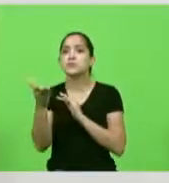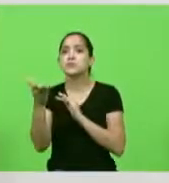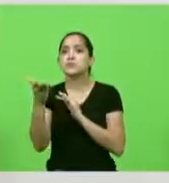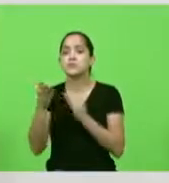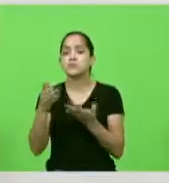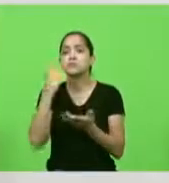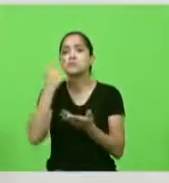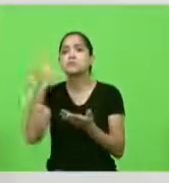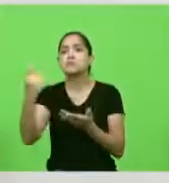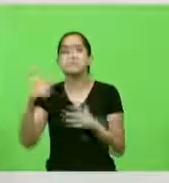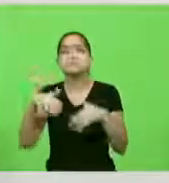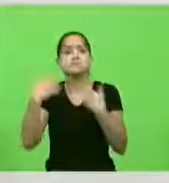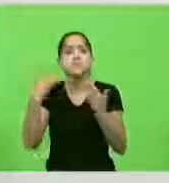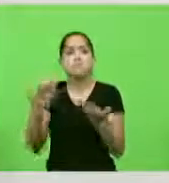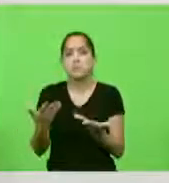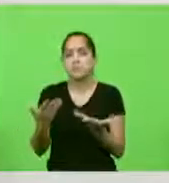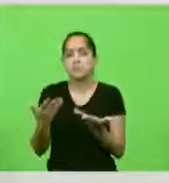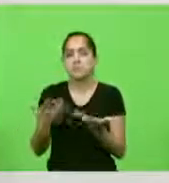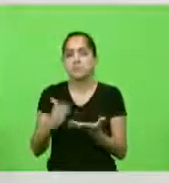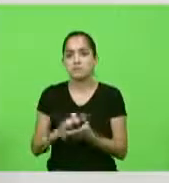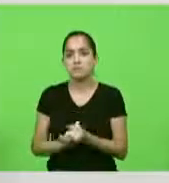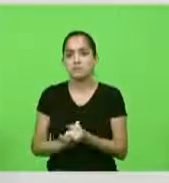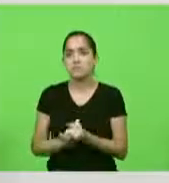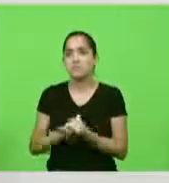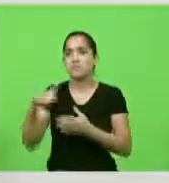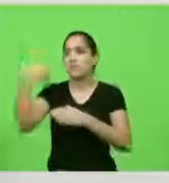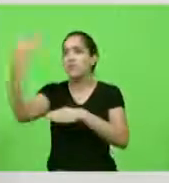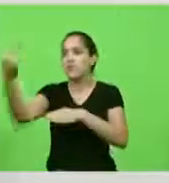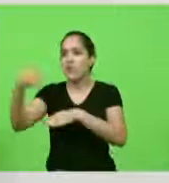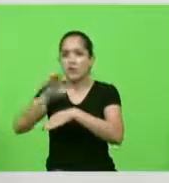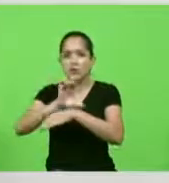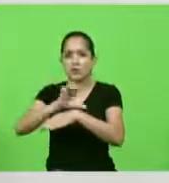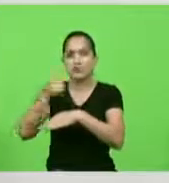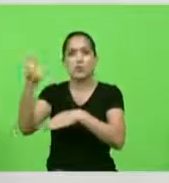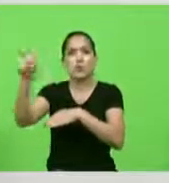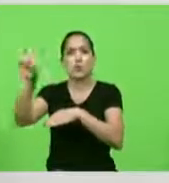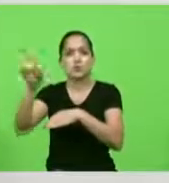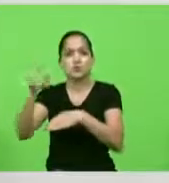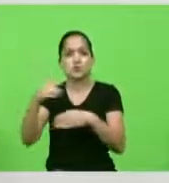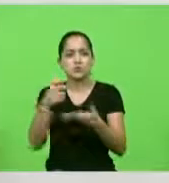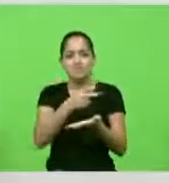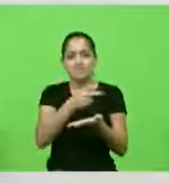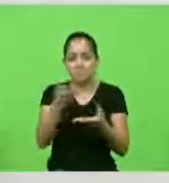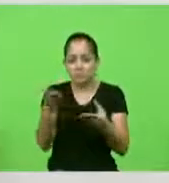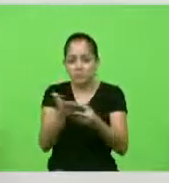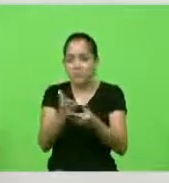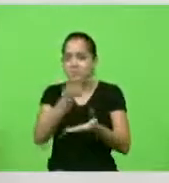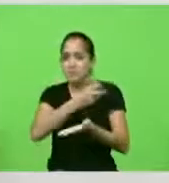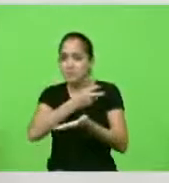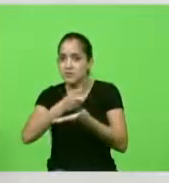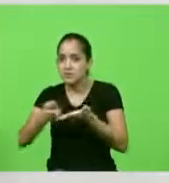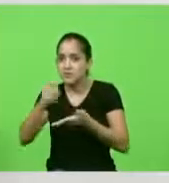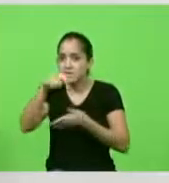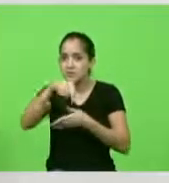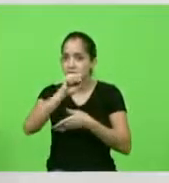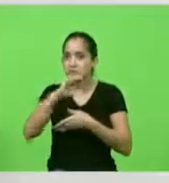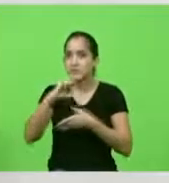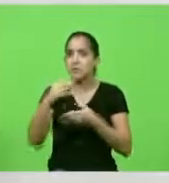interesse tem pessoas morando nesses estados num processo de impeachment em Santa Catarina